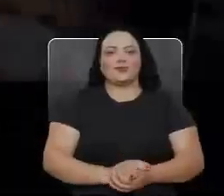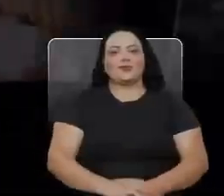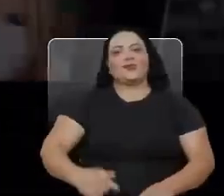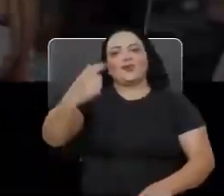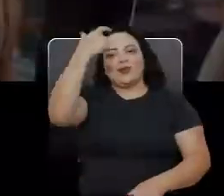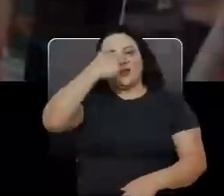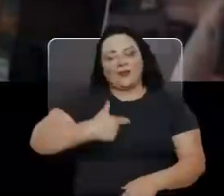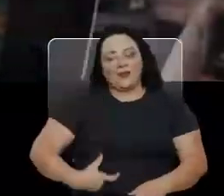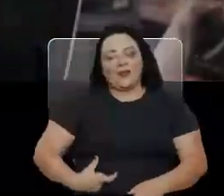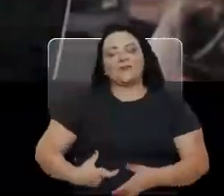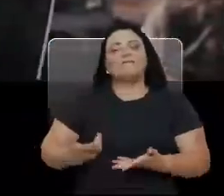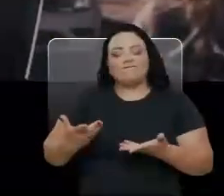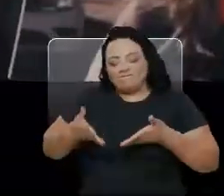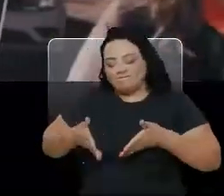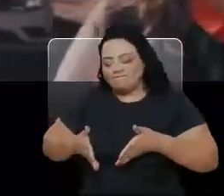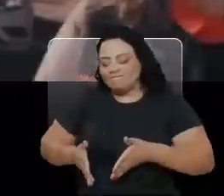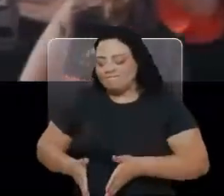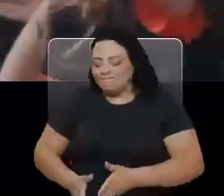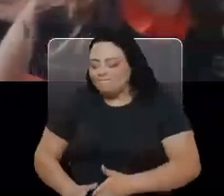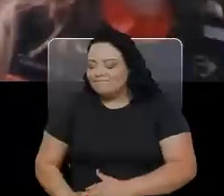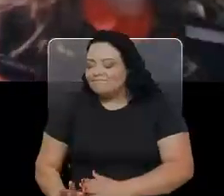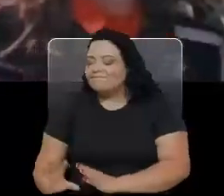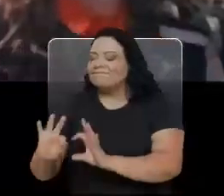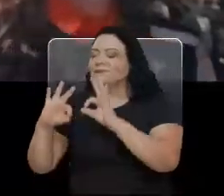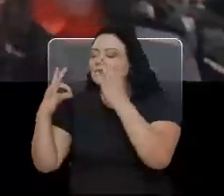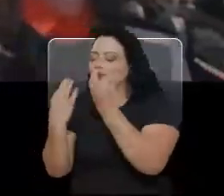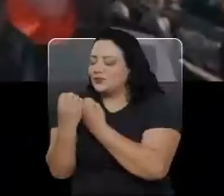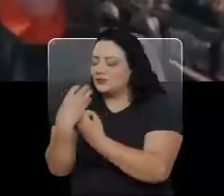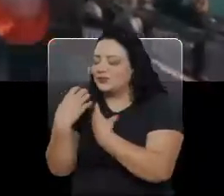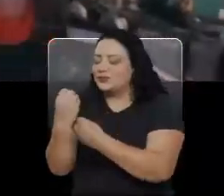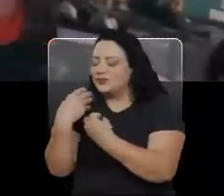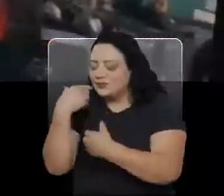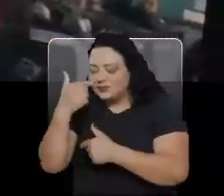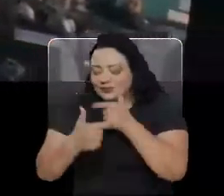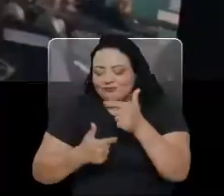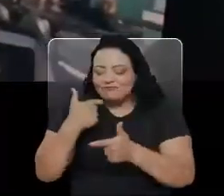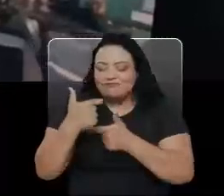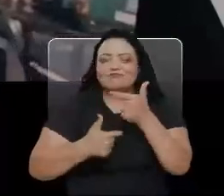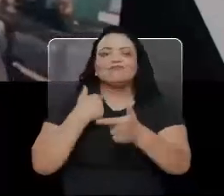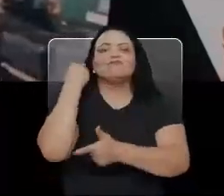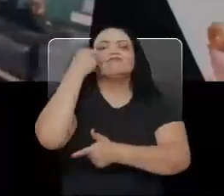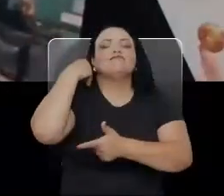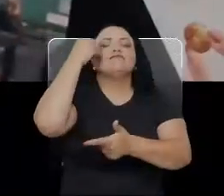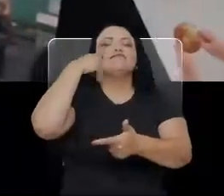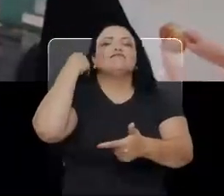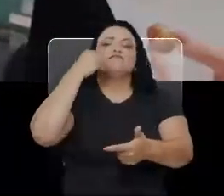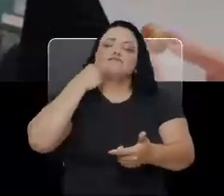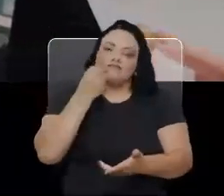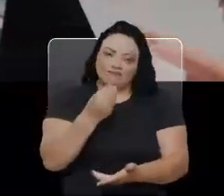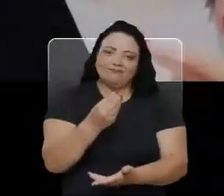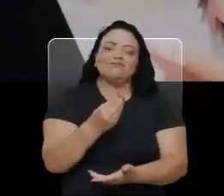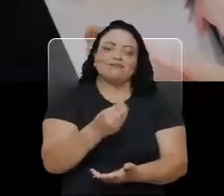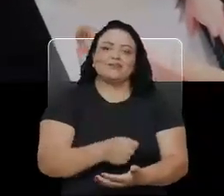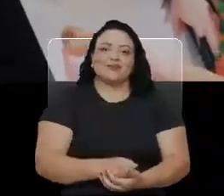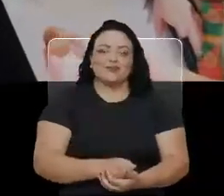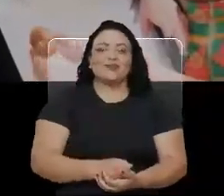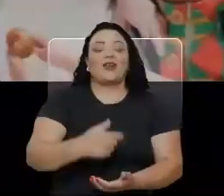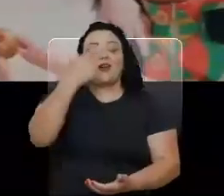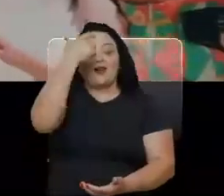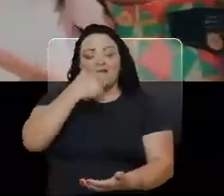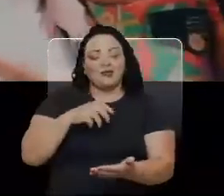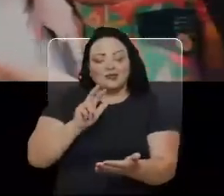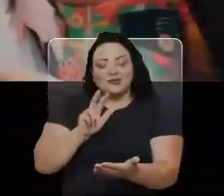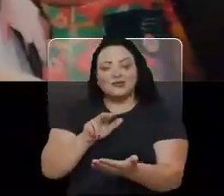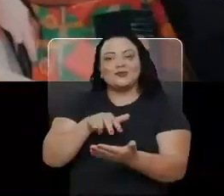Eu sou filha do trabalho com a decência Aprendi com a experiência de quem tive do meu lado